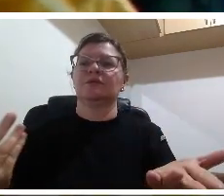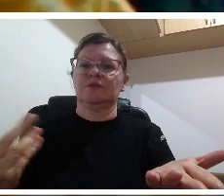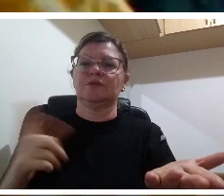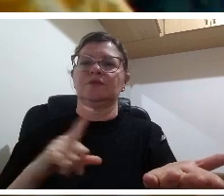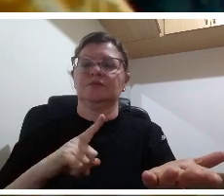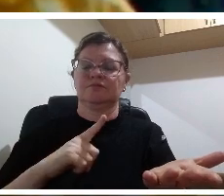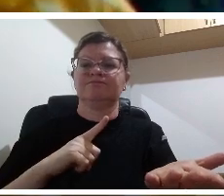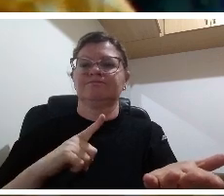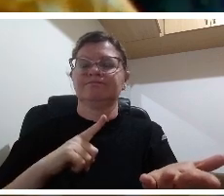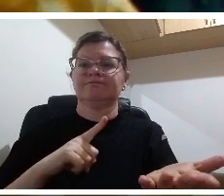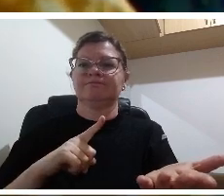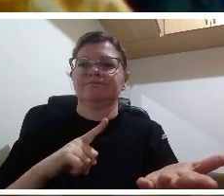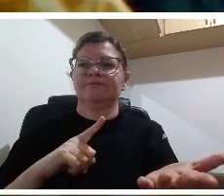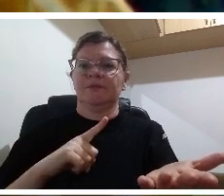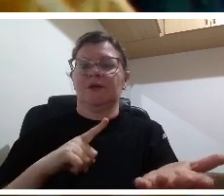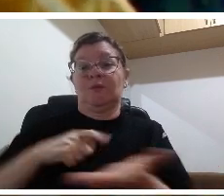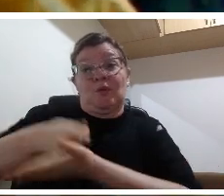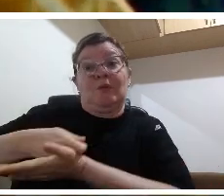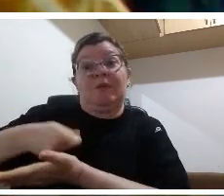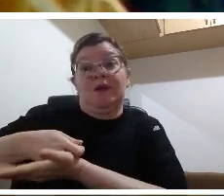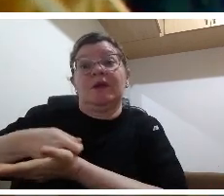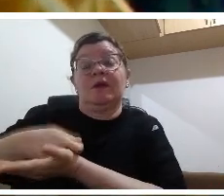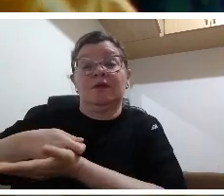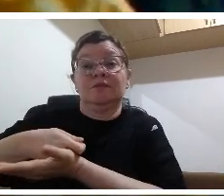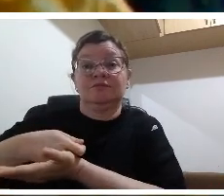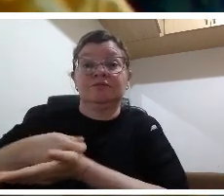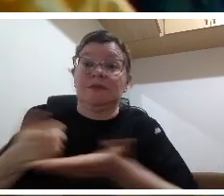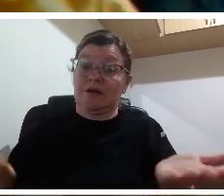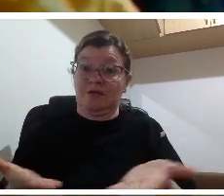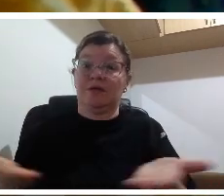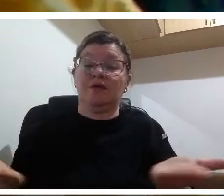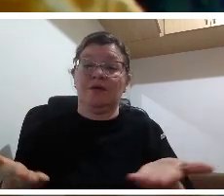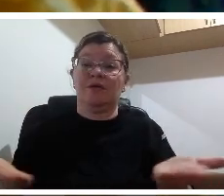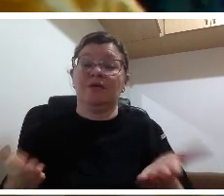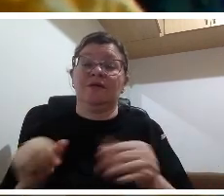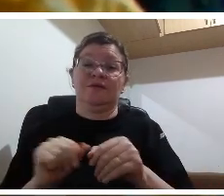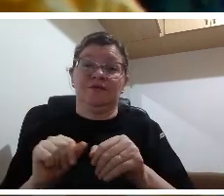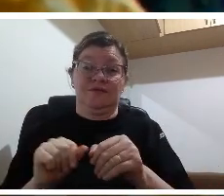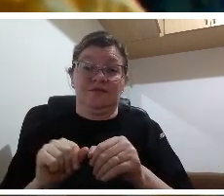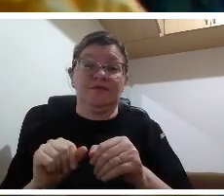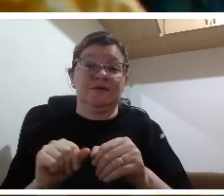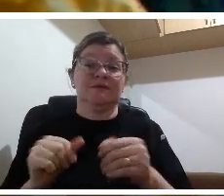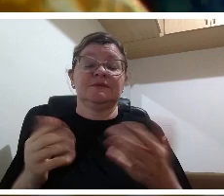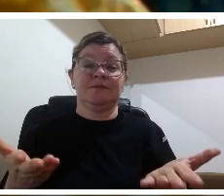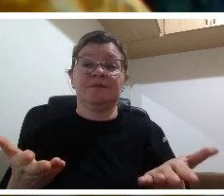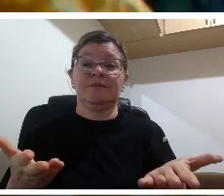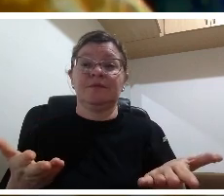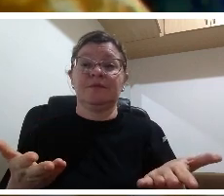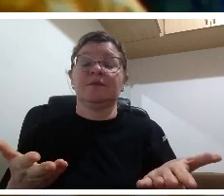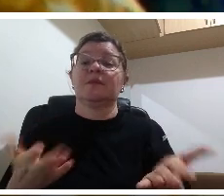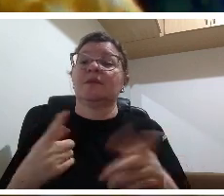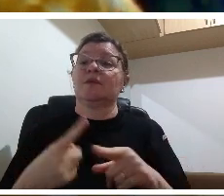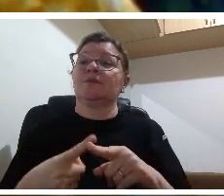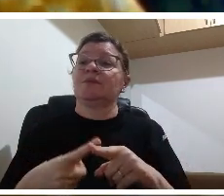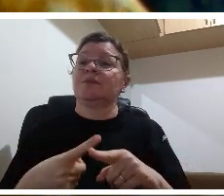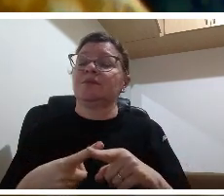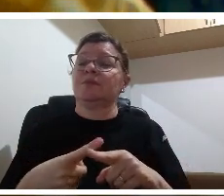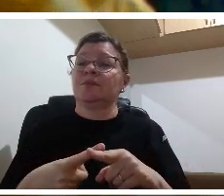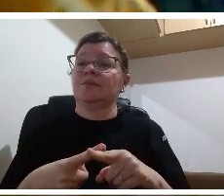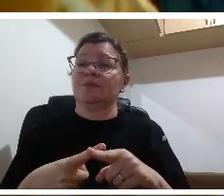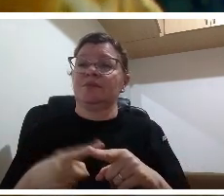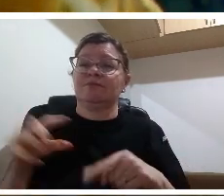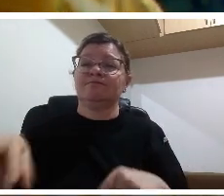inclusive em questão de recursos tudo isso ele é meio que padronizado